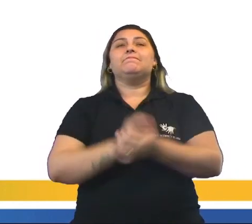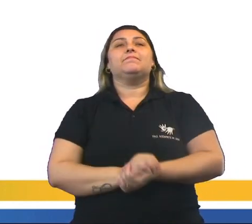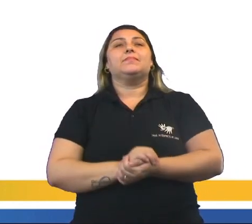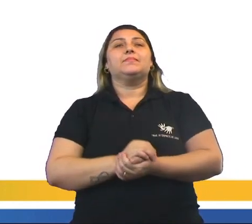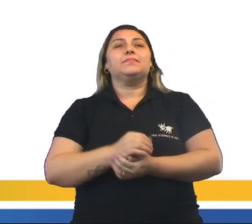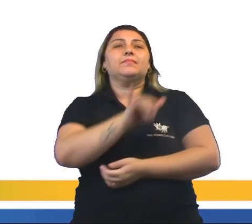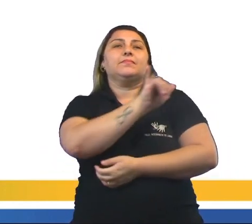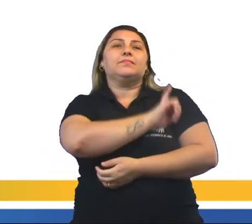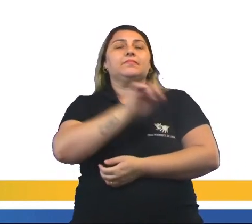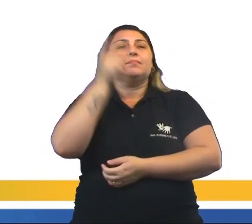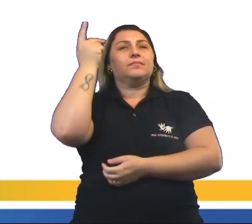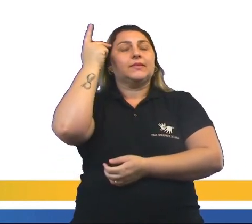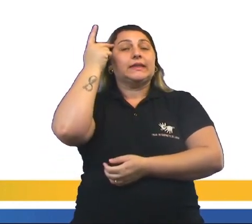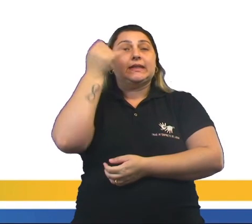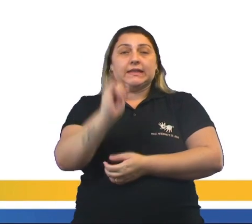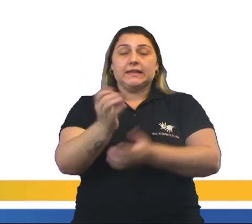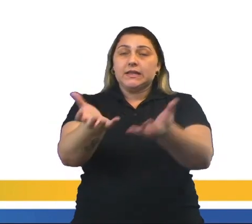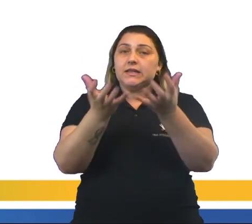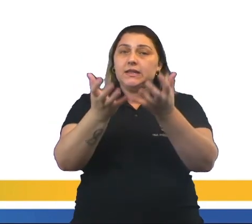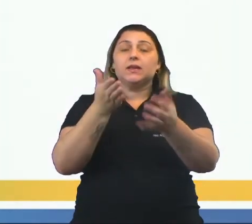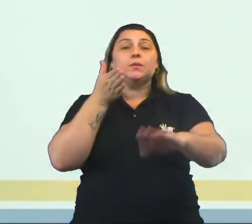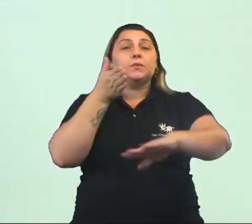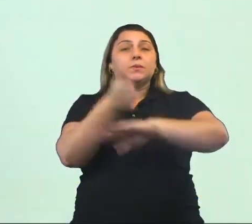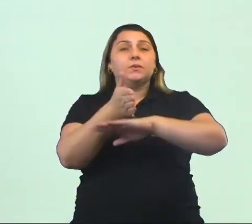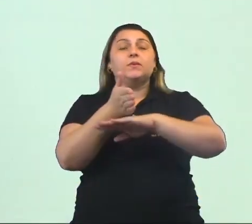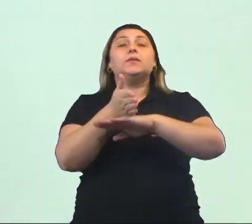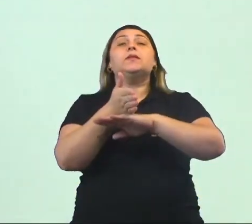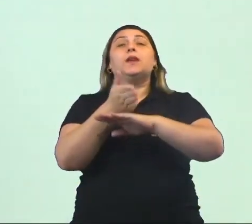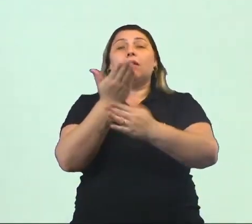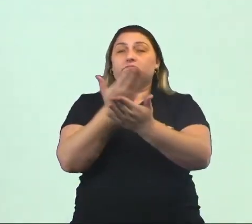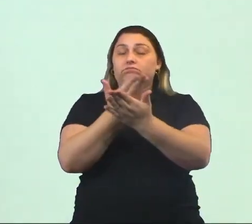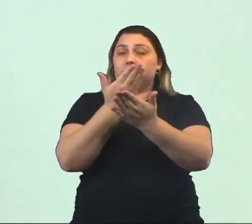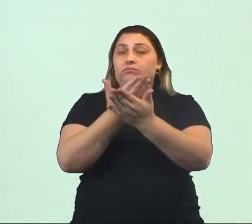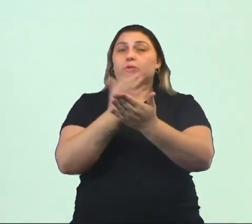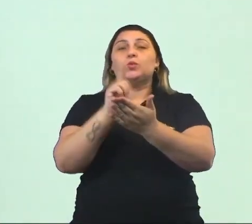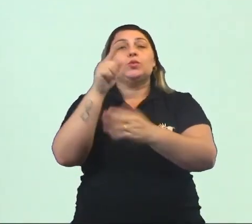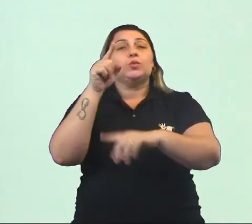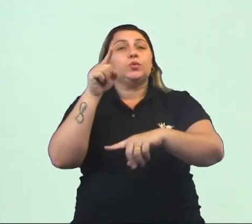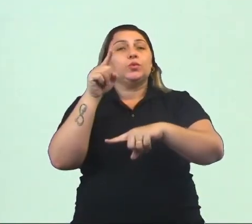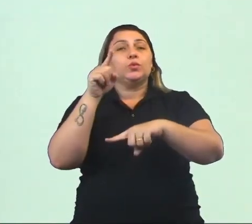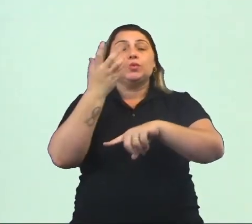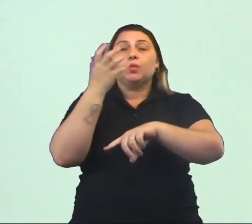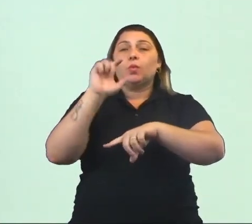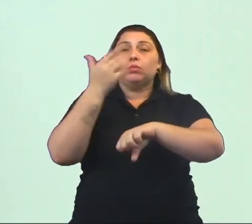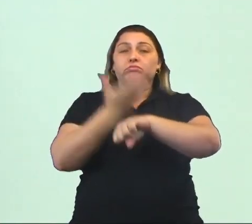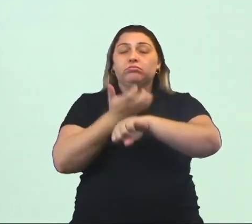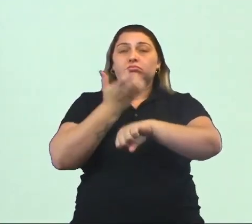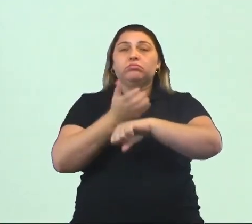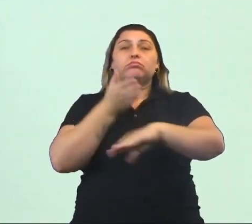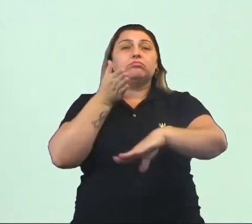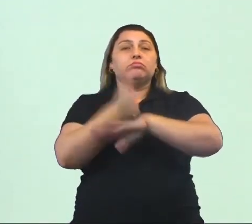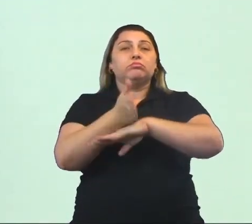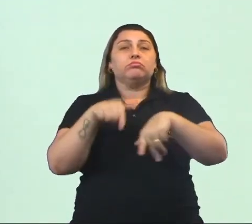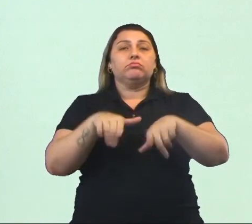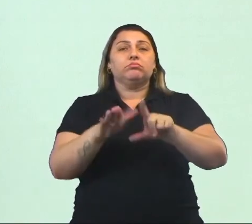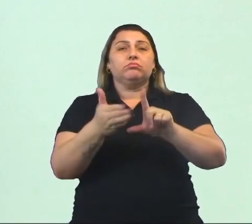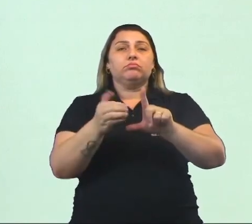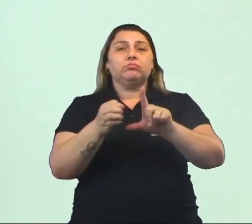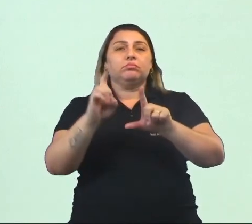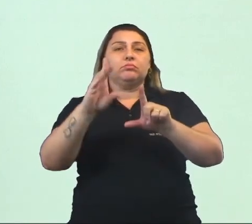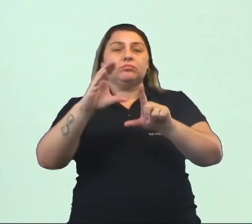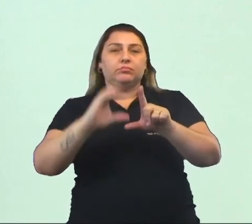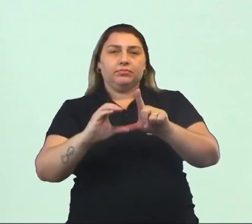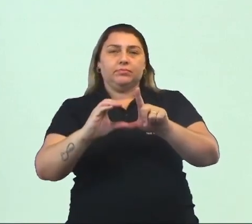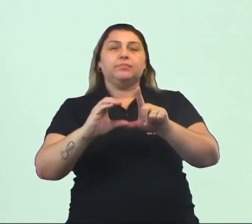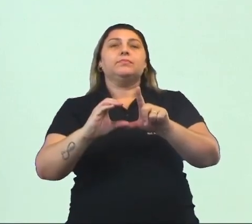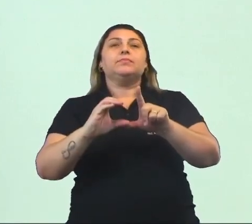Rio de Janeiro e São Paulo. Se você quiser acessar essa aula ou qualquer outro componente curricular, basta acessar a plataforma